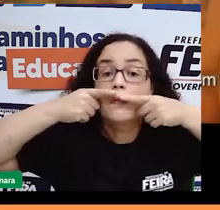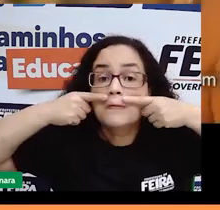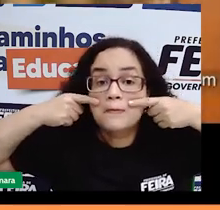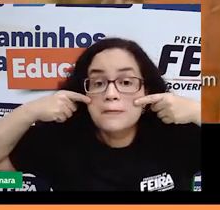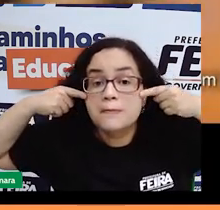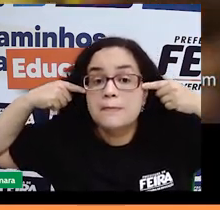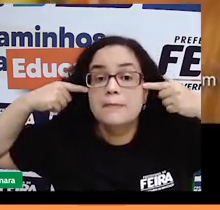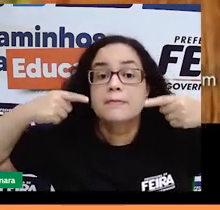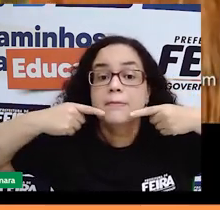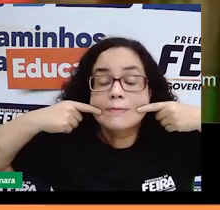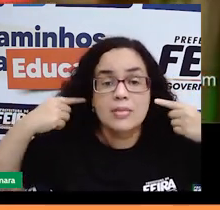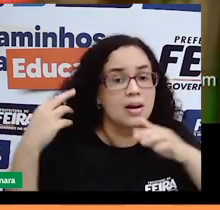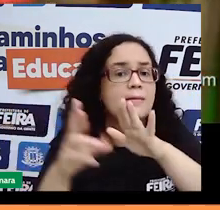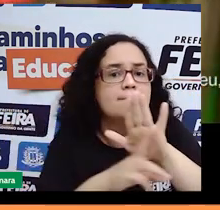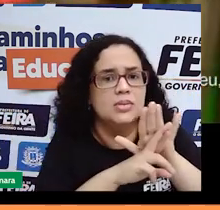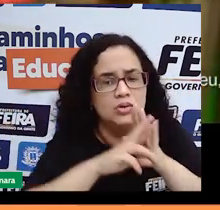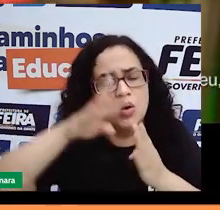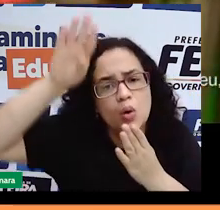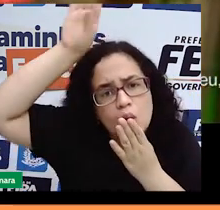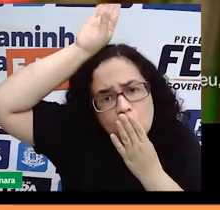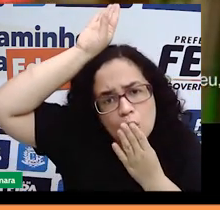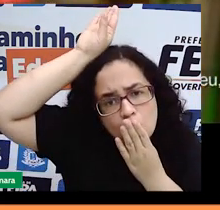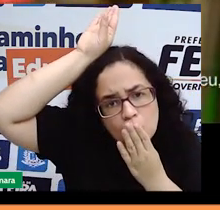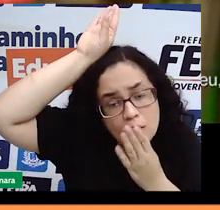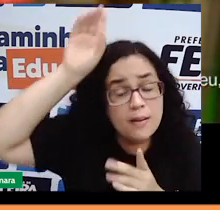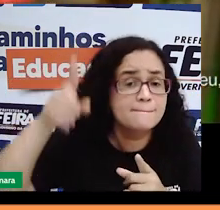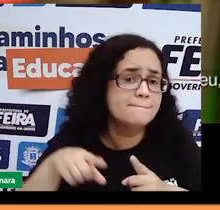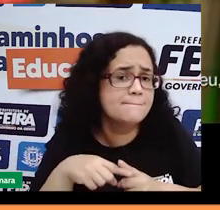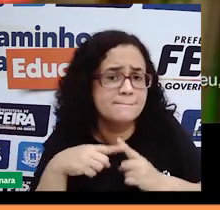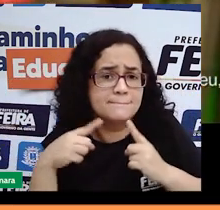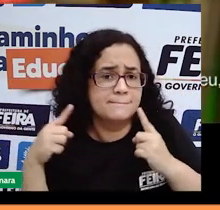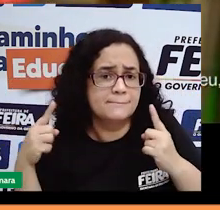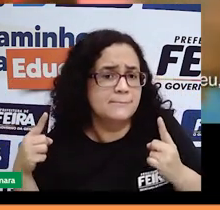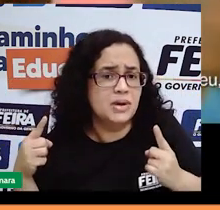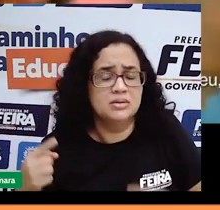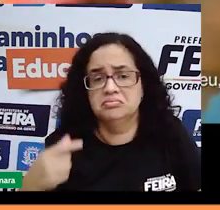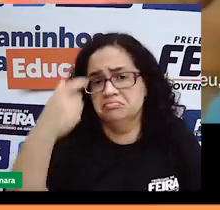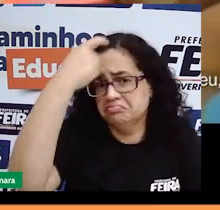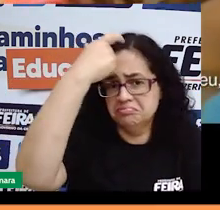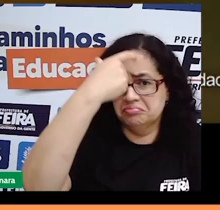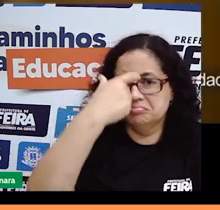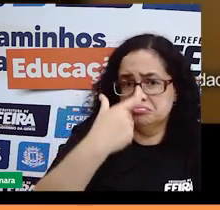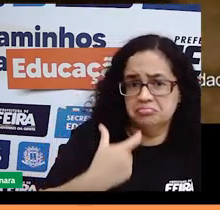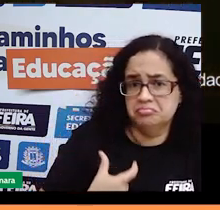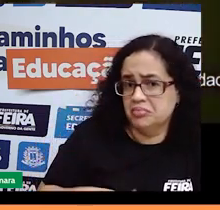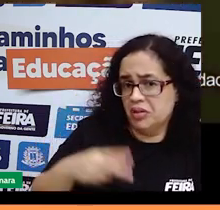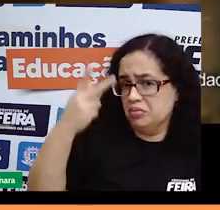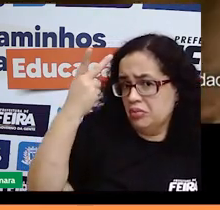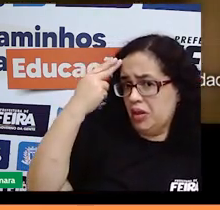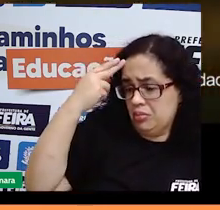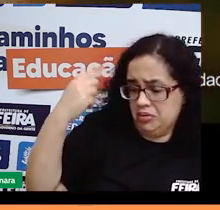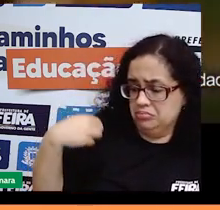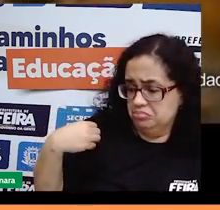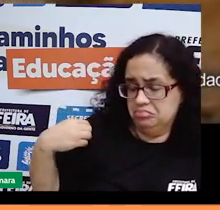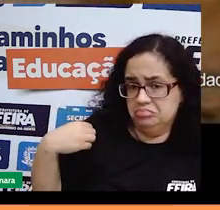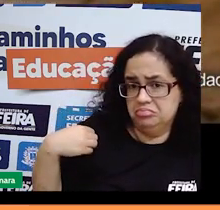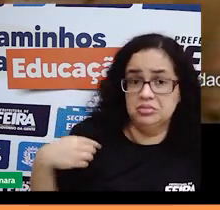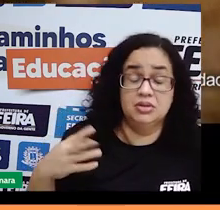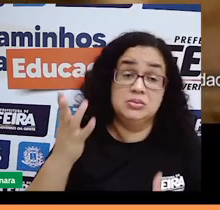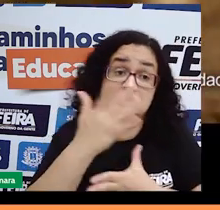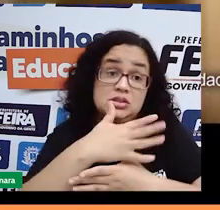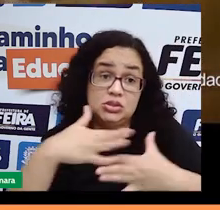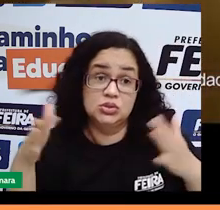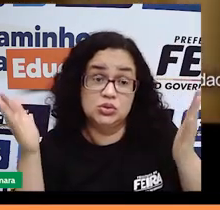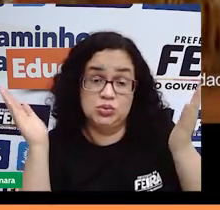que sou indígena. Mas eu de alguma forma estou aqui só com a chanduca. A necessidade hoje está